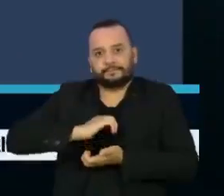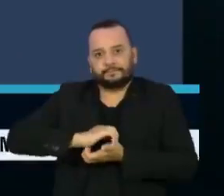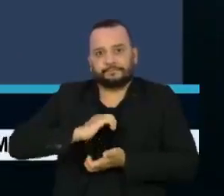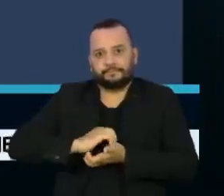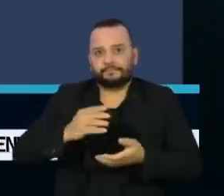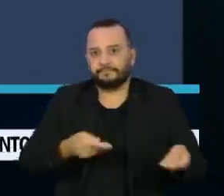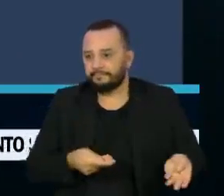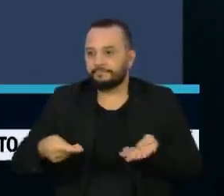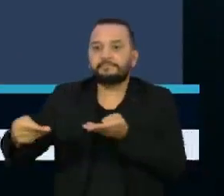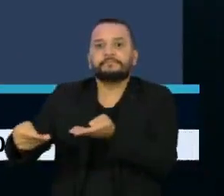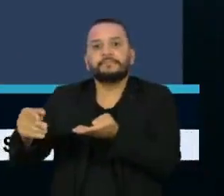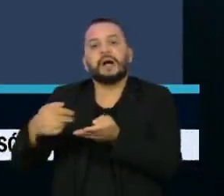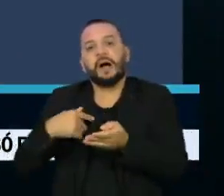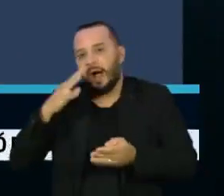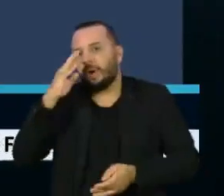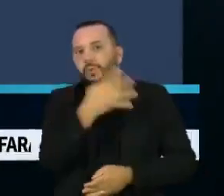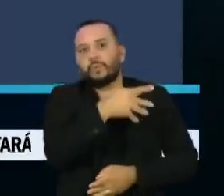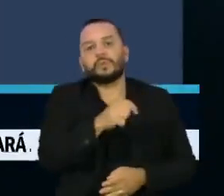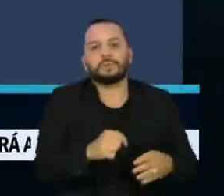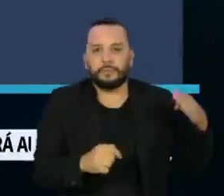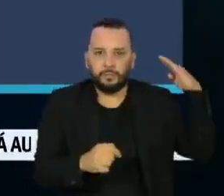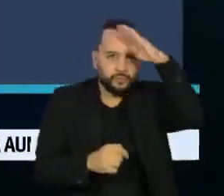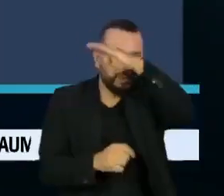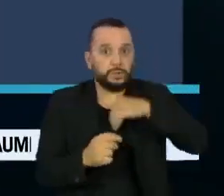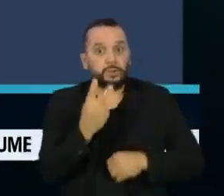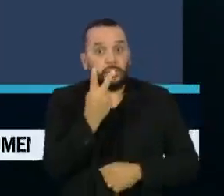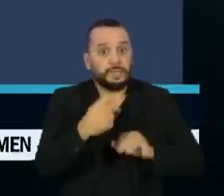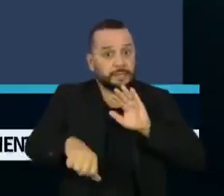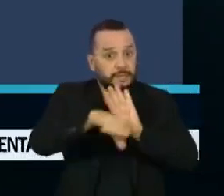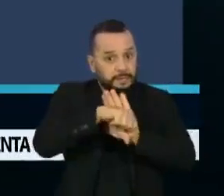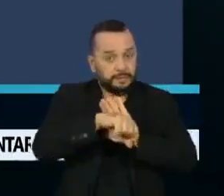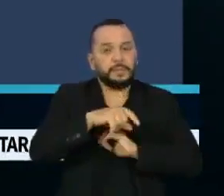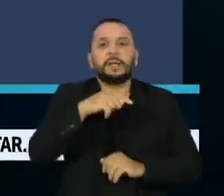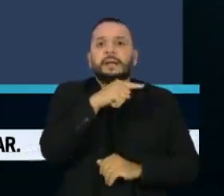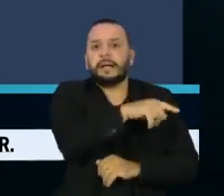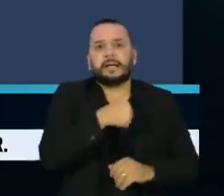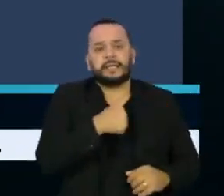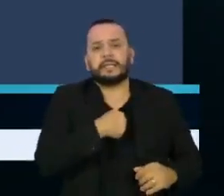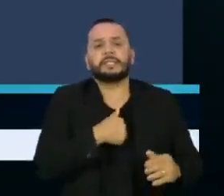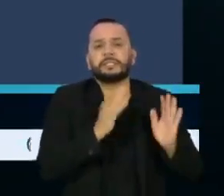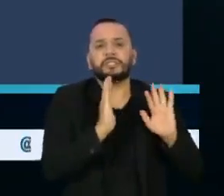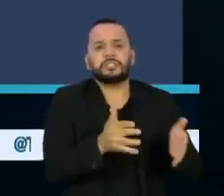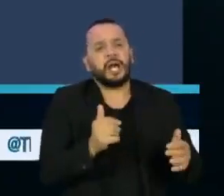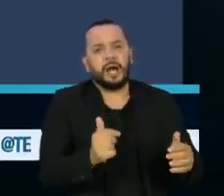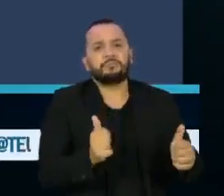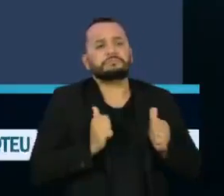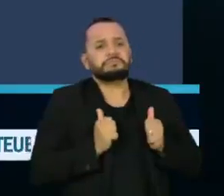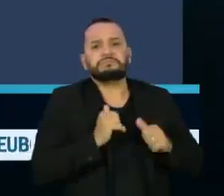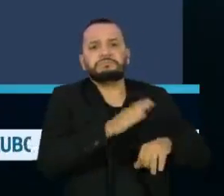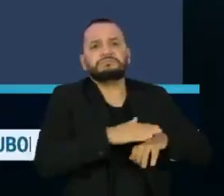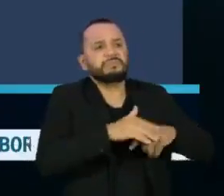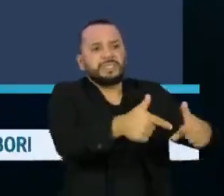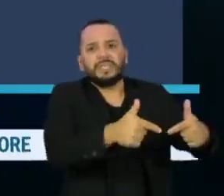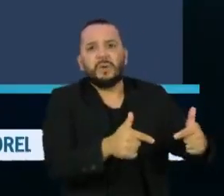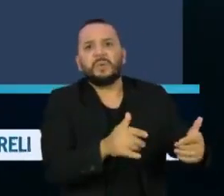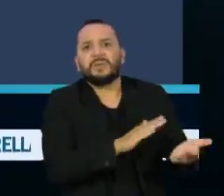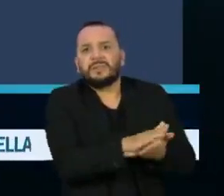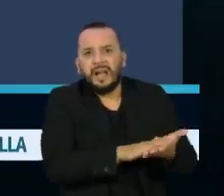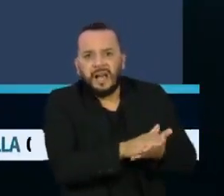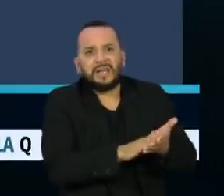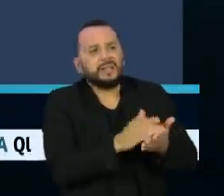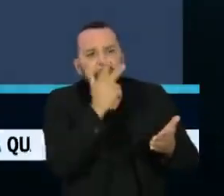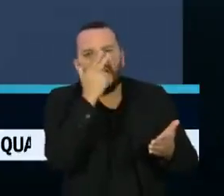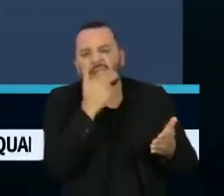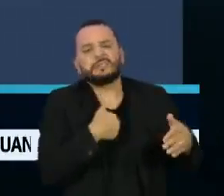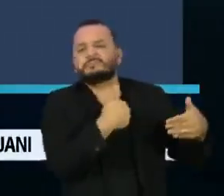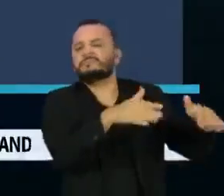A notícia crime acusa Bolsonaro de dois delitos. Homicídio por omissão imprópria, quando a gente tinha o dever jurídico de agir e